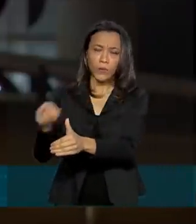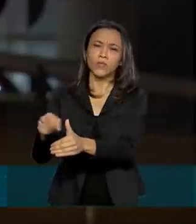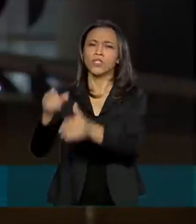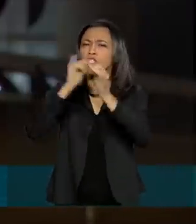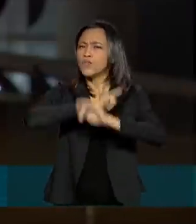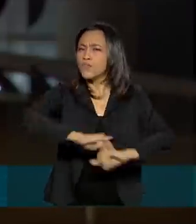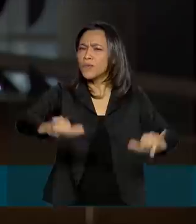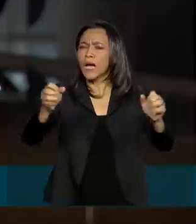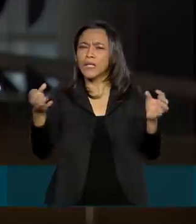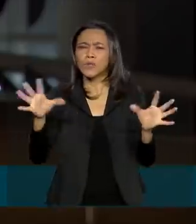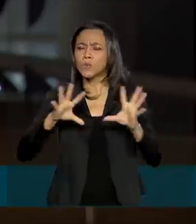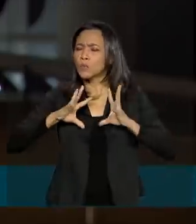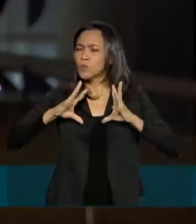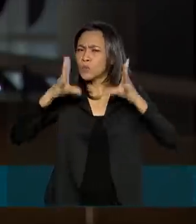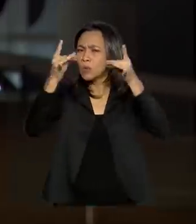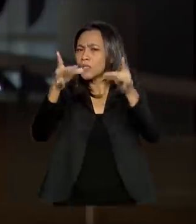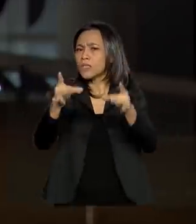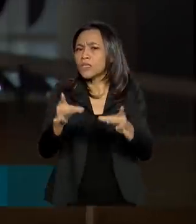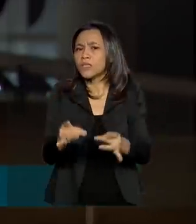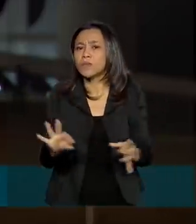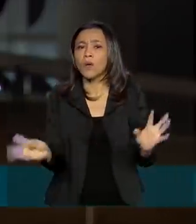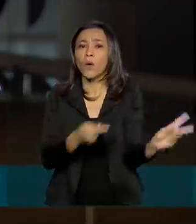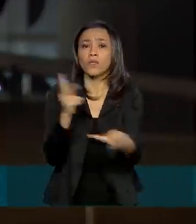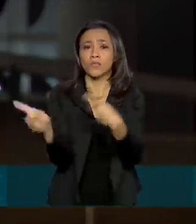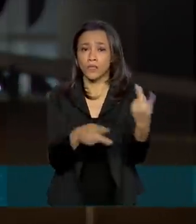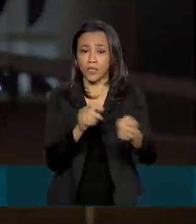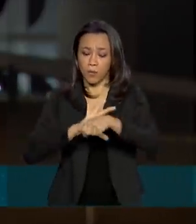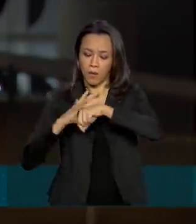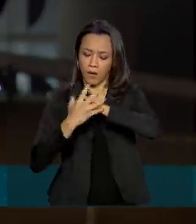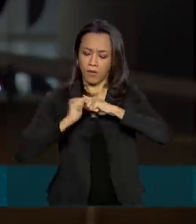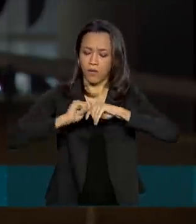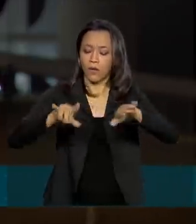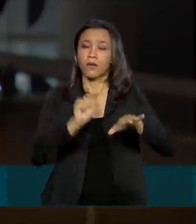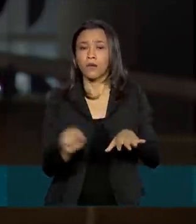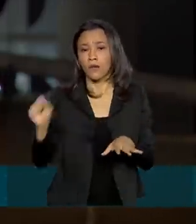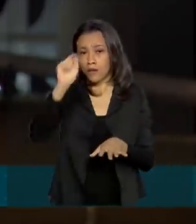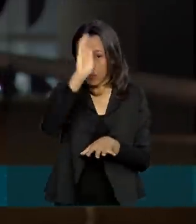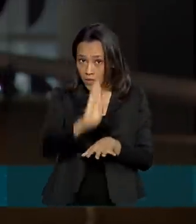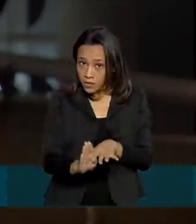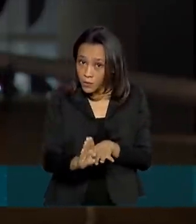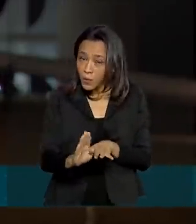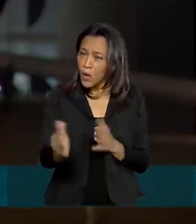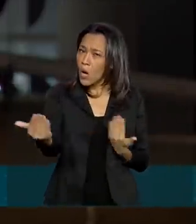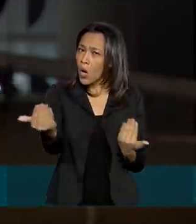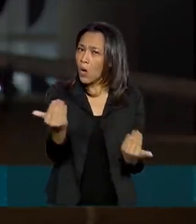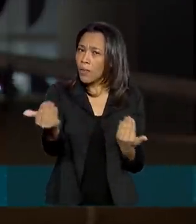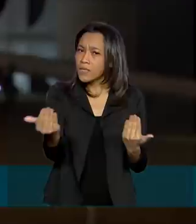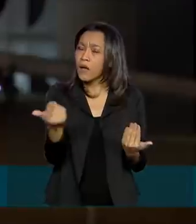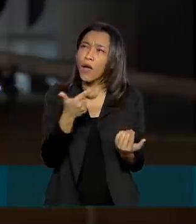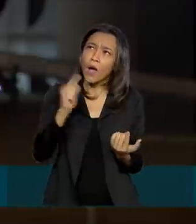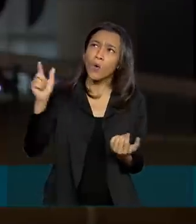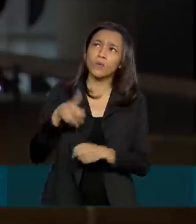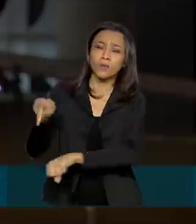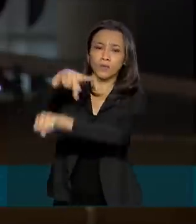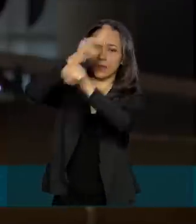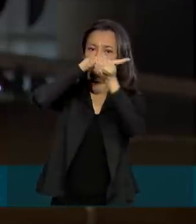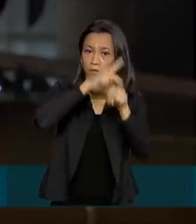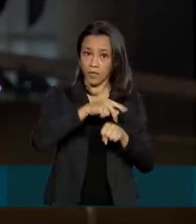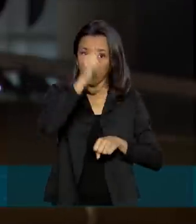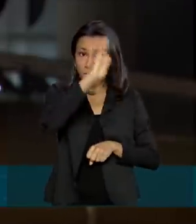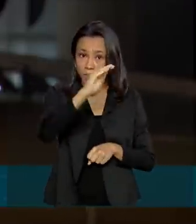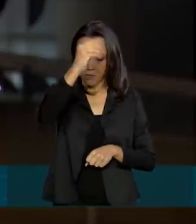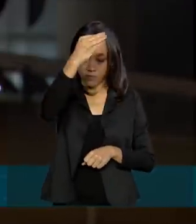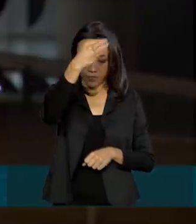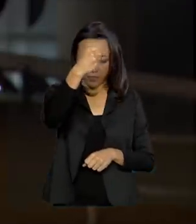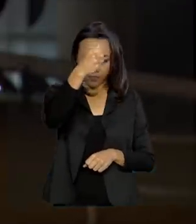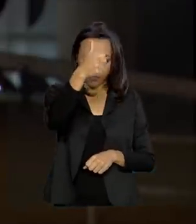mais completo da situação da pandemia do novo coronavírus no país. Na comparação com outros países, Brasil ocupa a